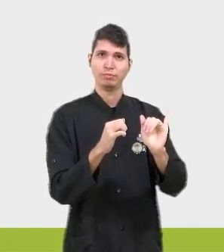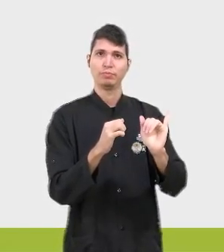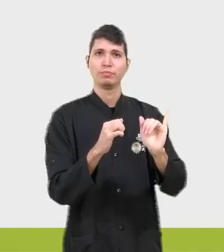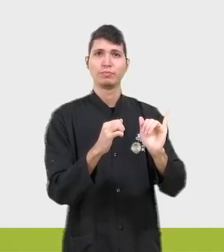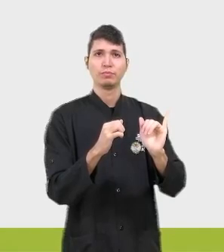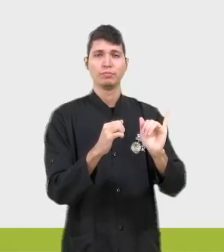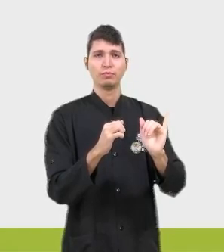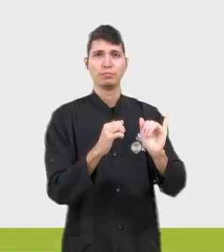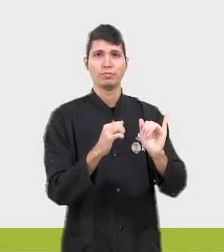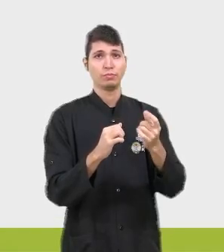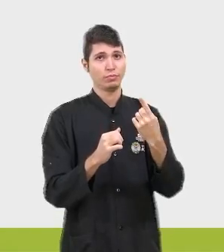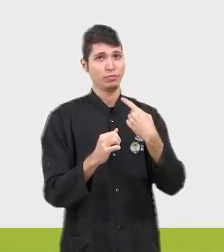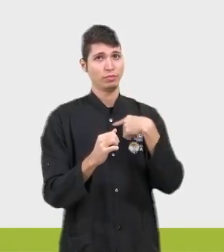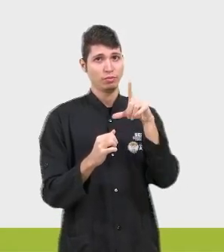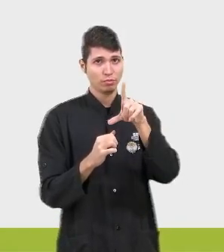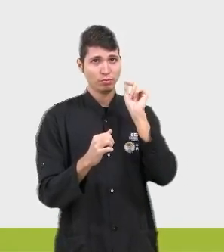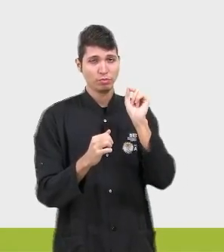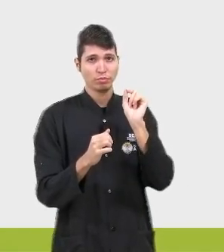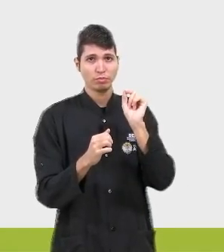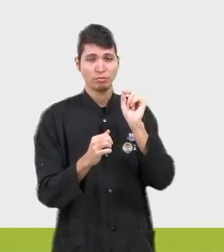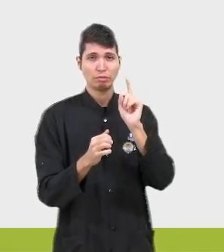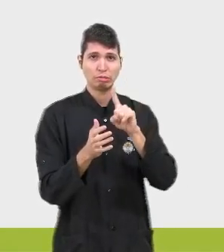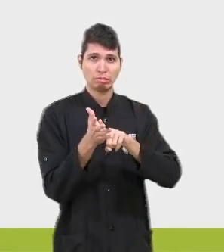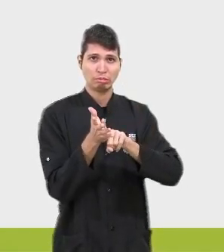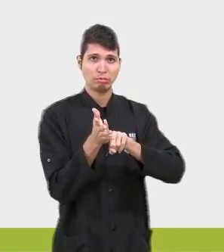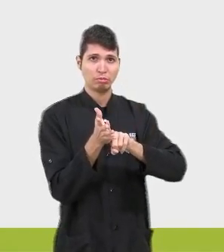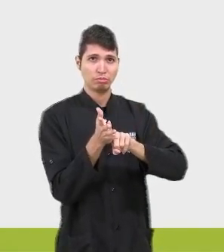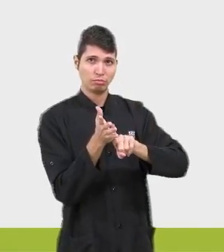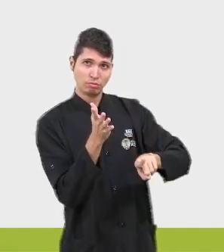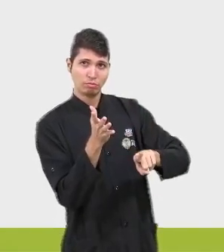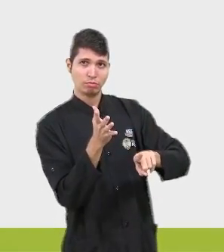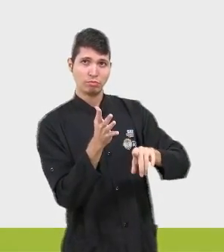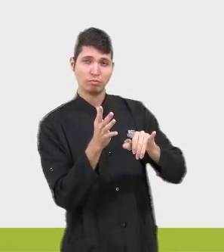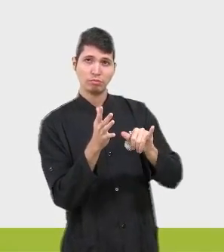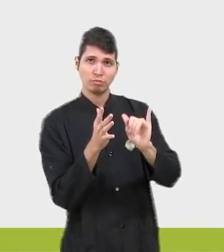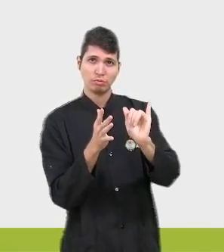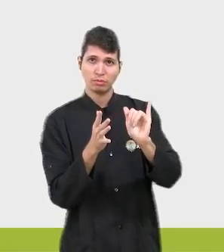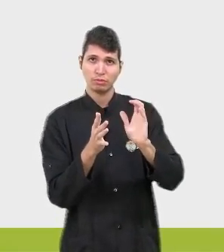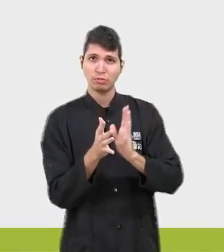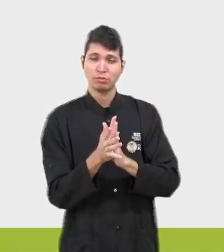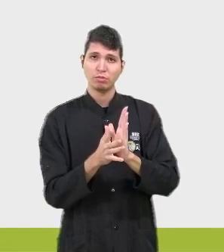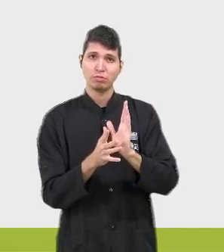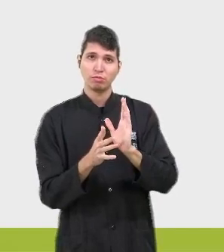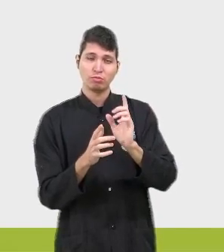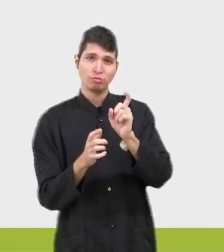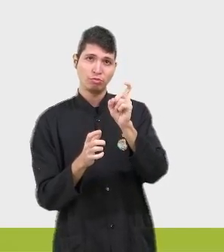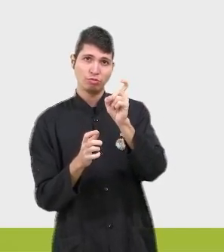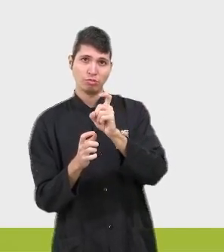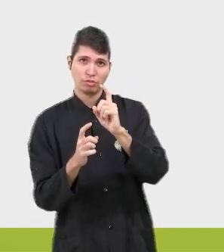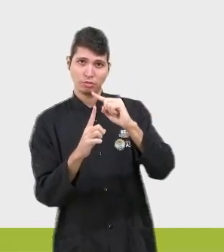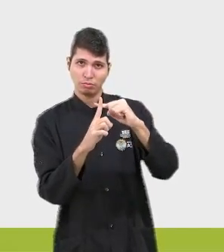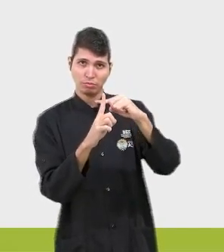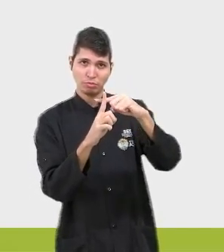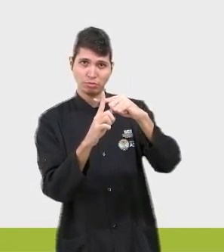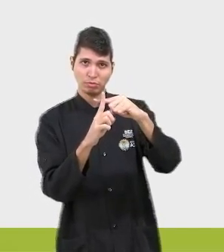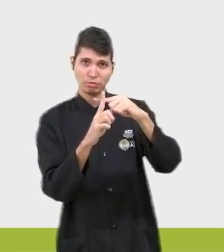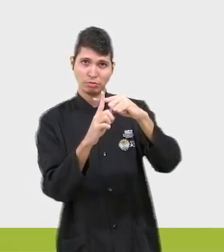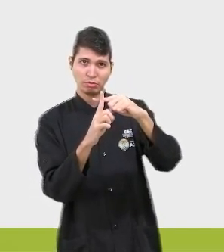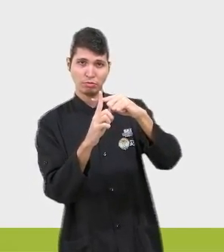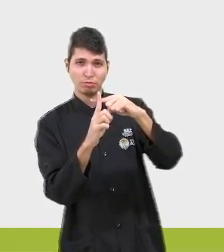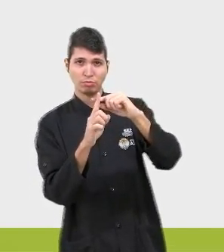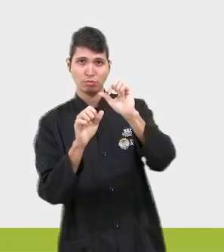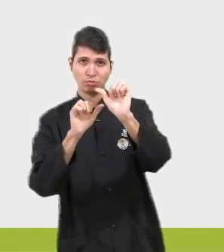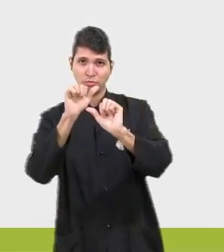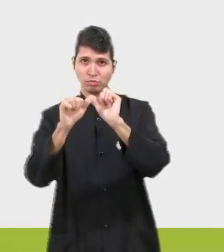escolhi, ó, isolar o valor de Y, tá, gente? Ou seja, o X que está positivo, troca de igualdade e vai negativo. Então,